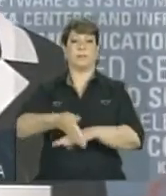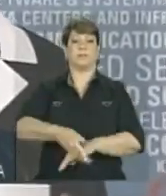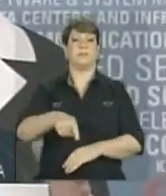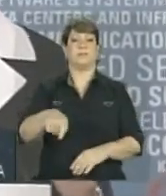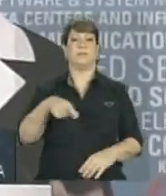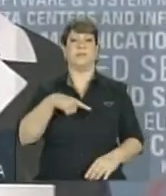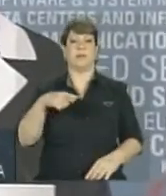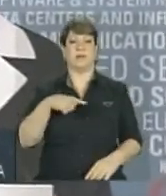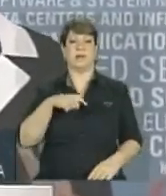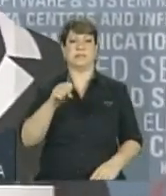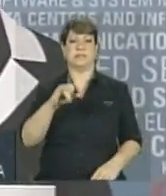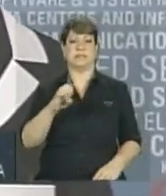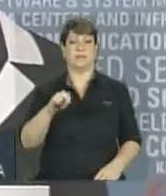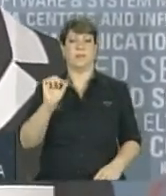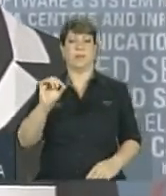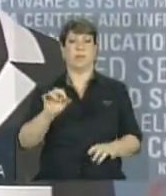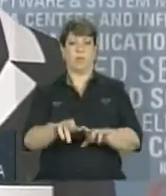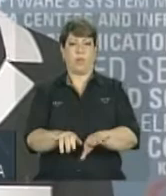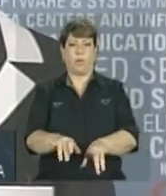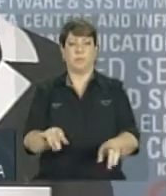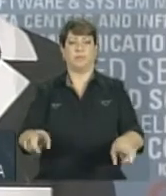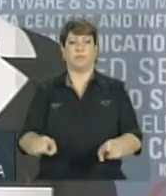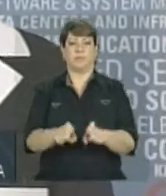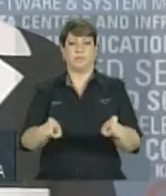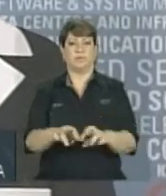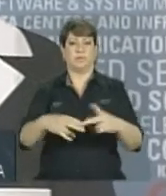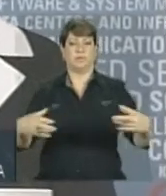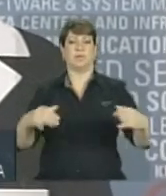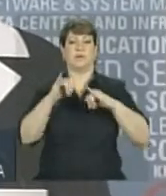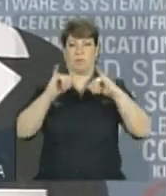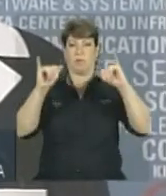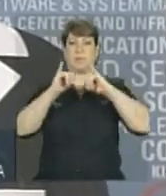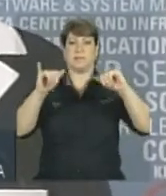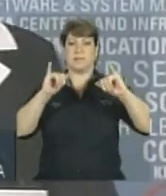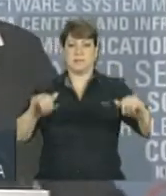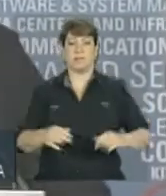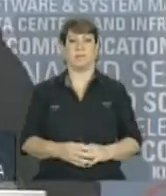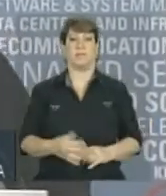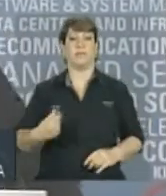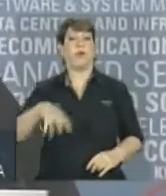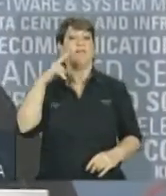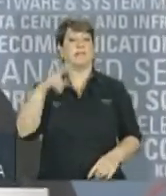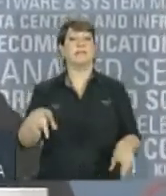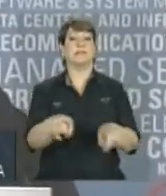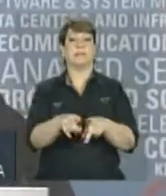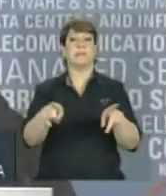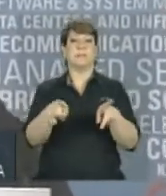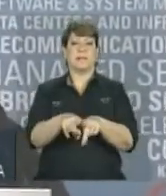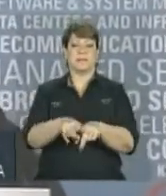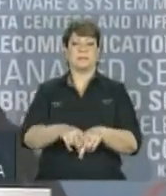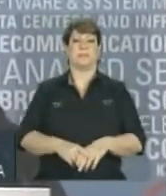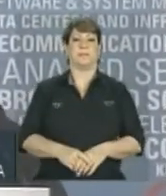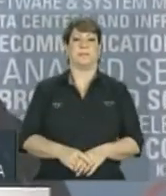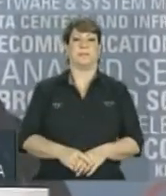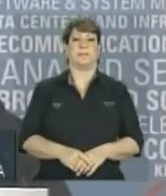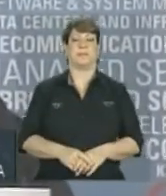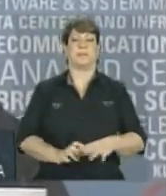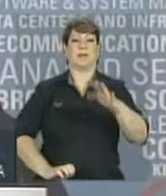de computação e os sistemas de informação. Vimos de empresas